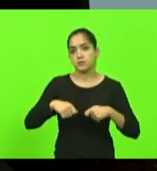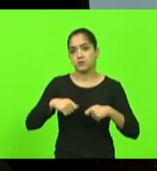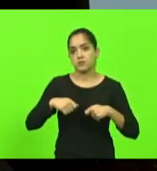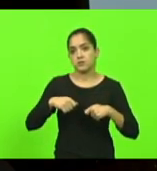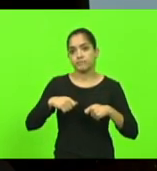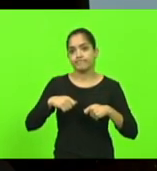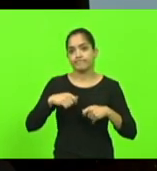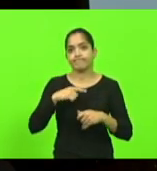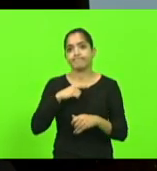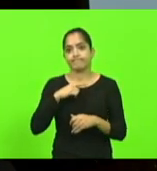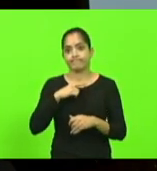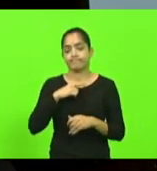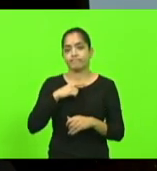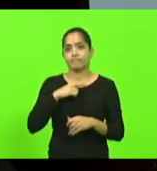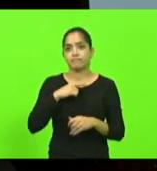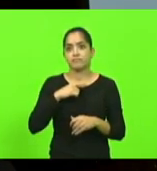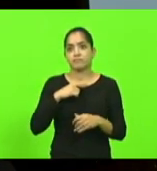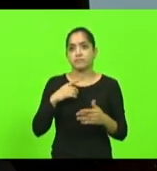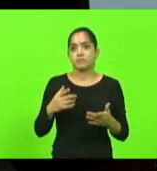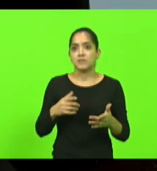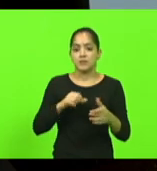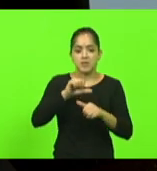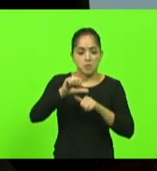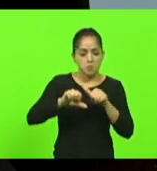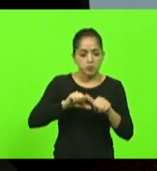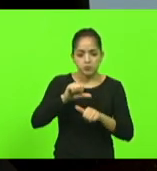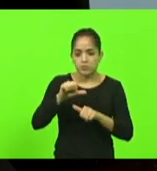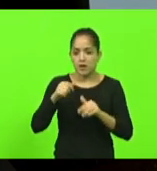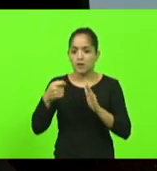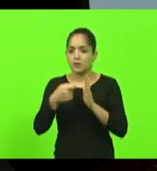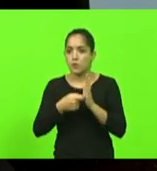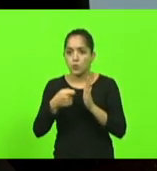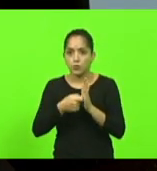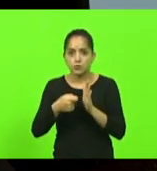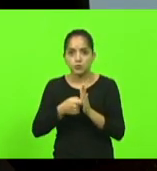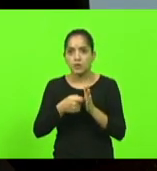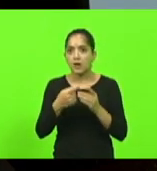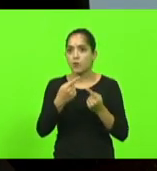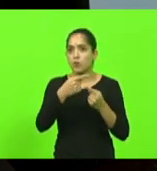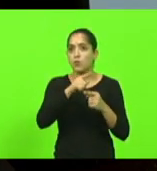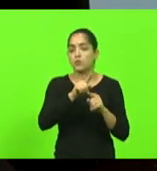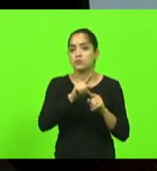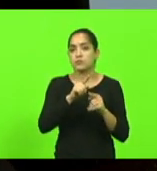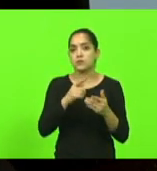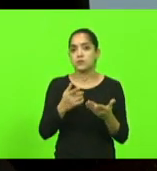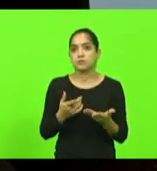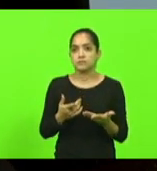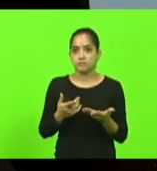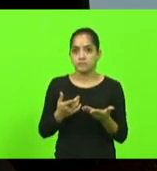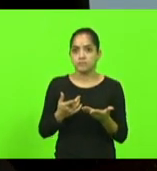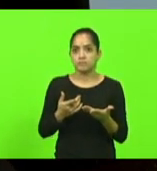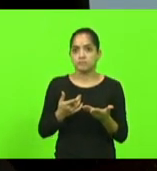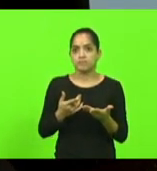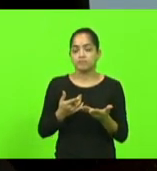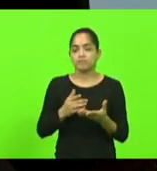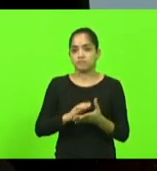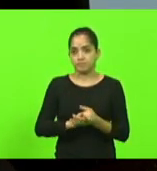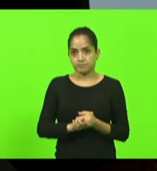de não mudar e não lutar por esta triste realidade. é uma covardia